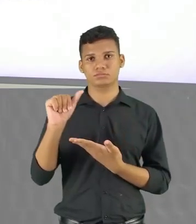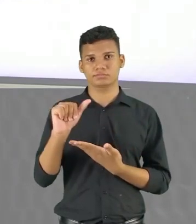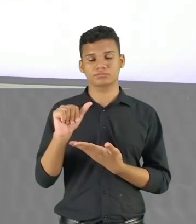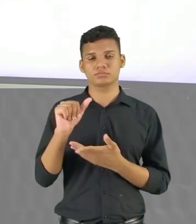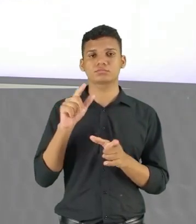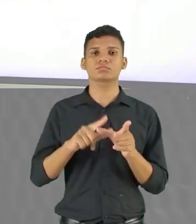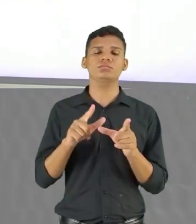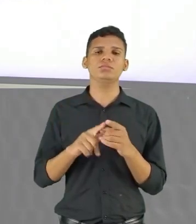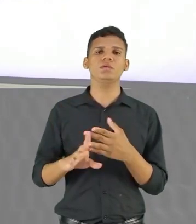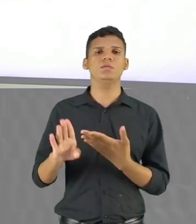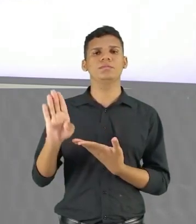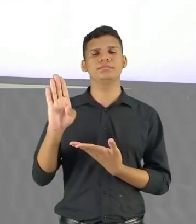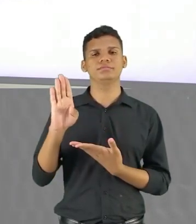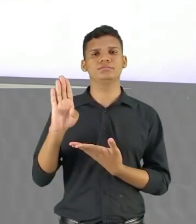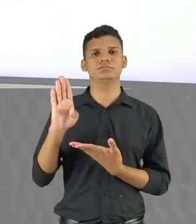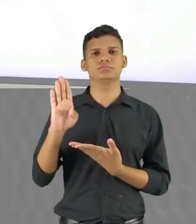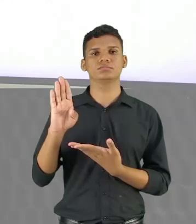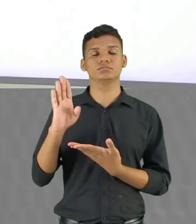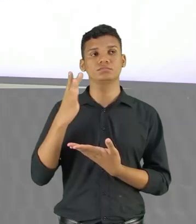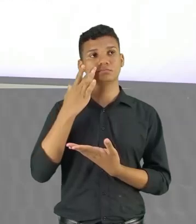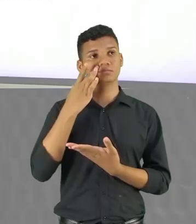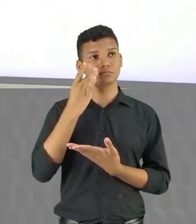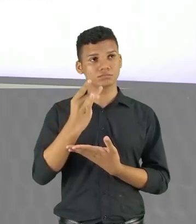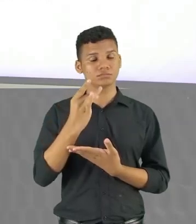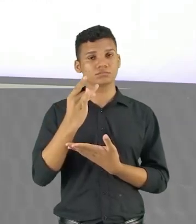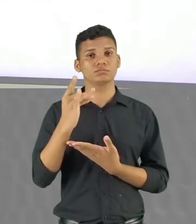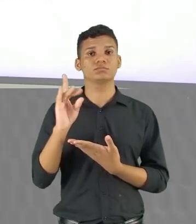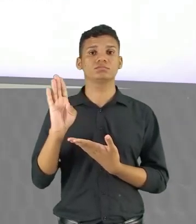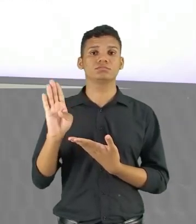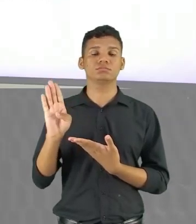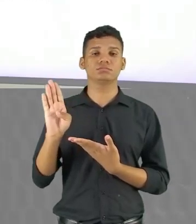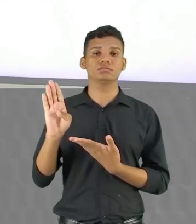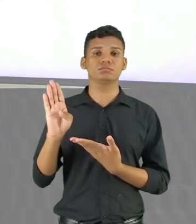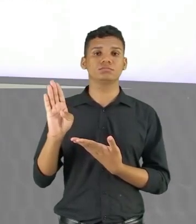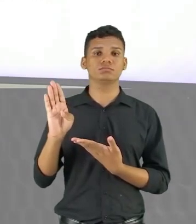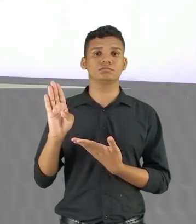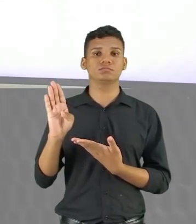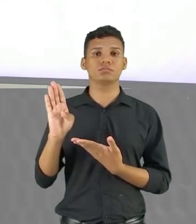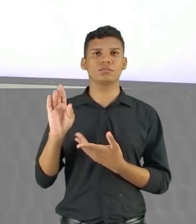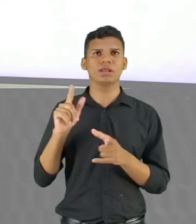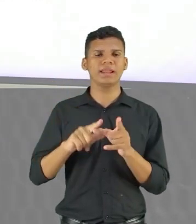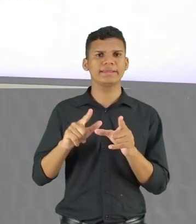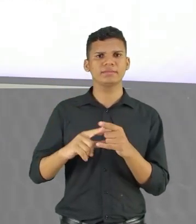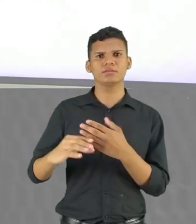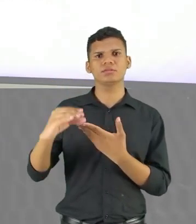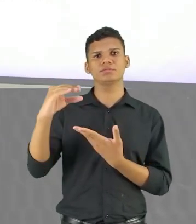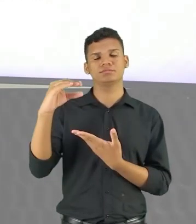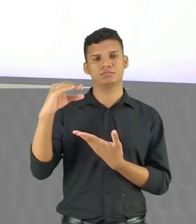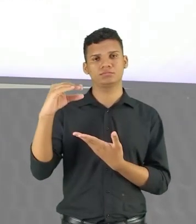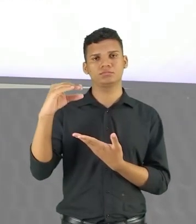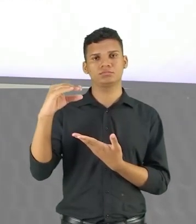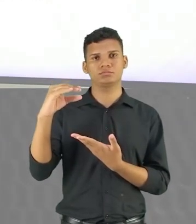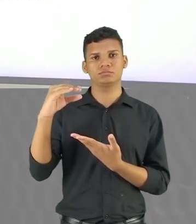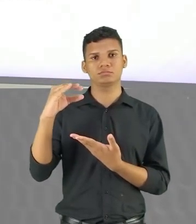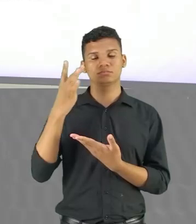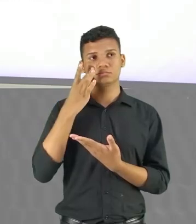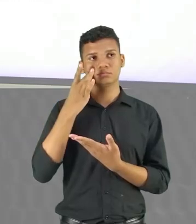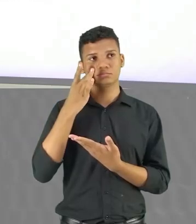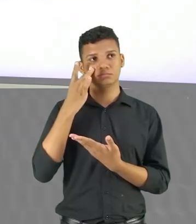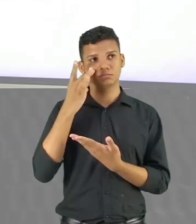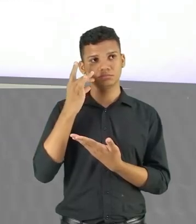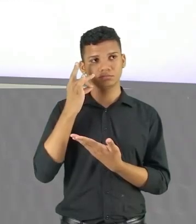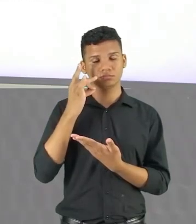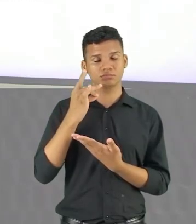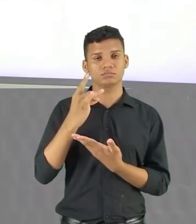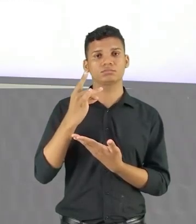Alternativa B Simboliza a beleza E o esplendor Da natureza Alternativa C Experimenta a